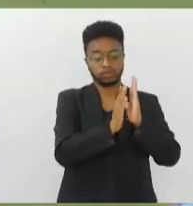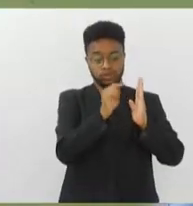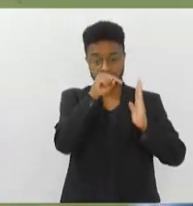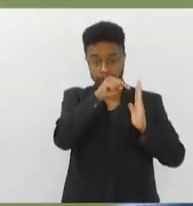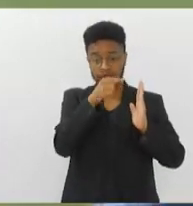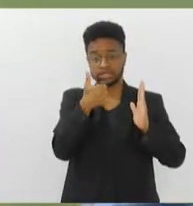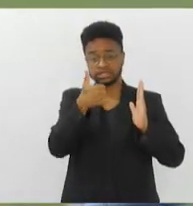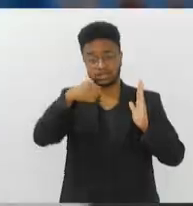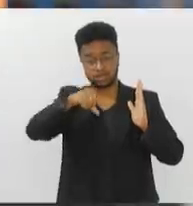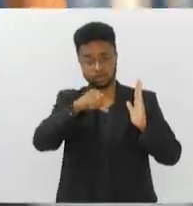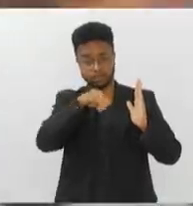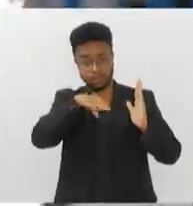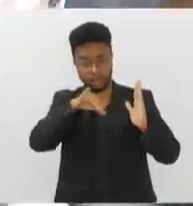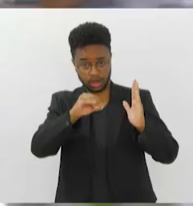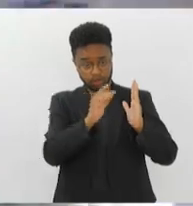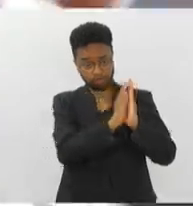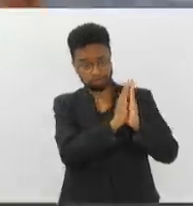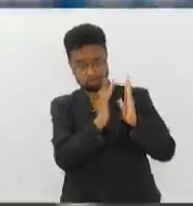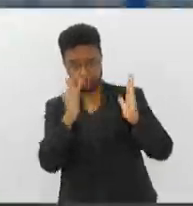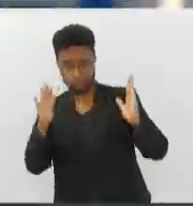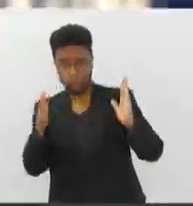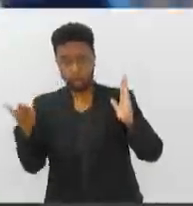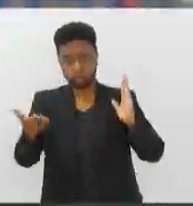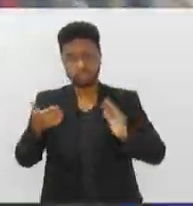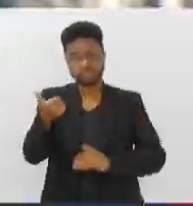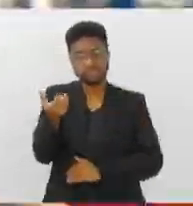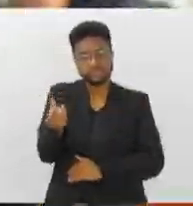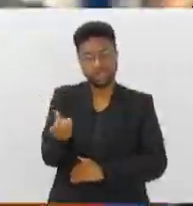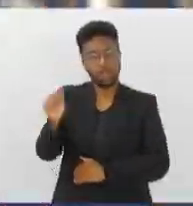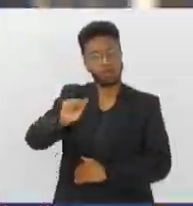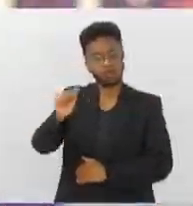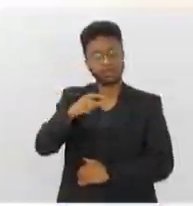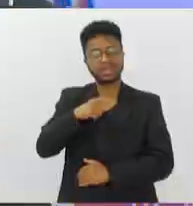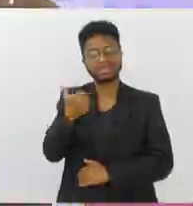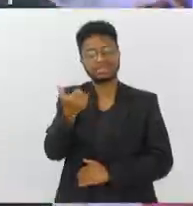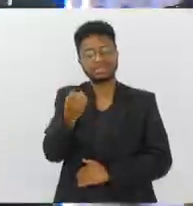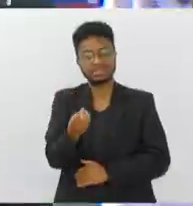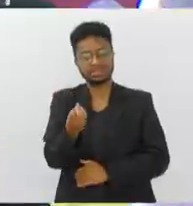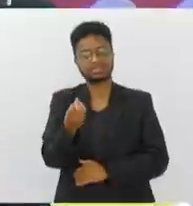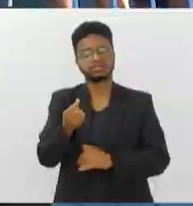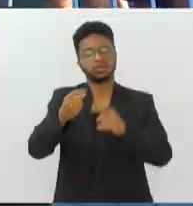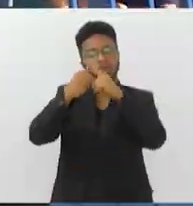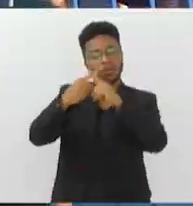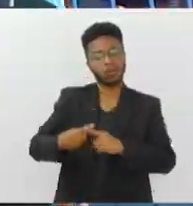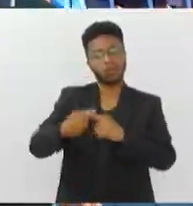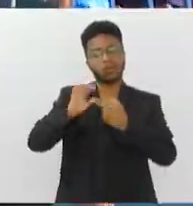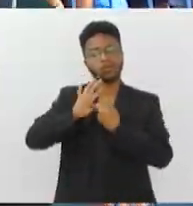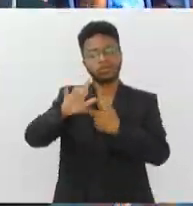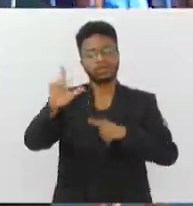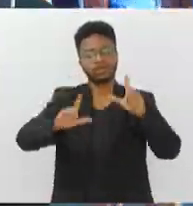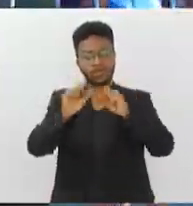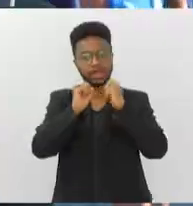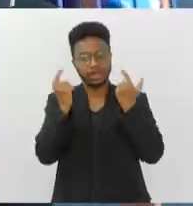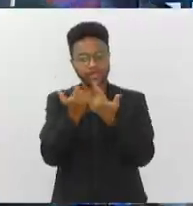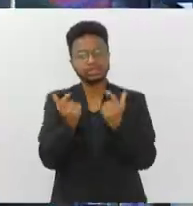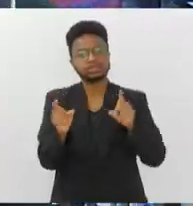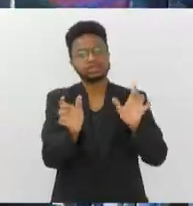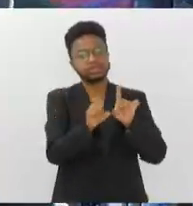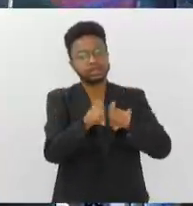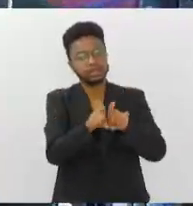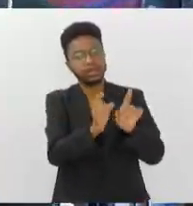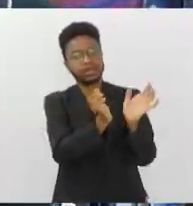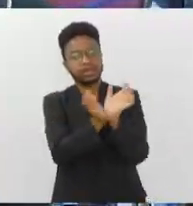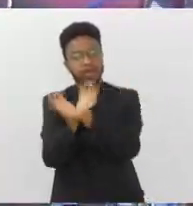26 de agosto, foram 16 jogos transmitidos pela TV Alerj. Todas as torcidas aproveitaram as emoções que vinham